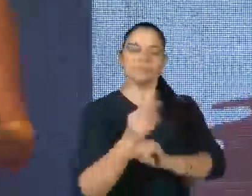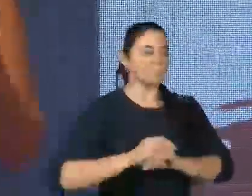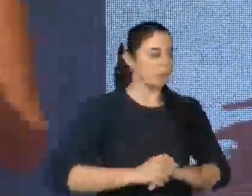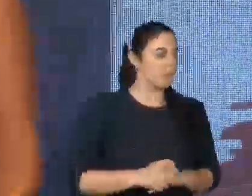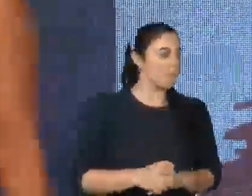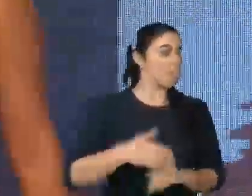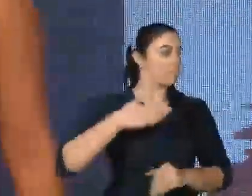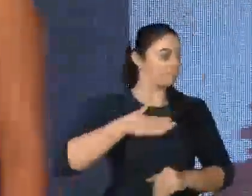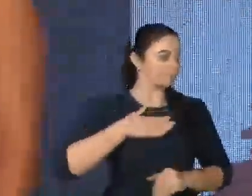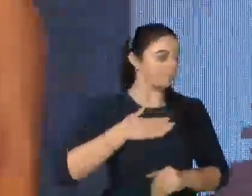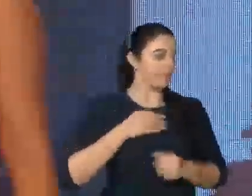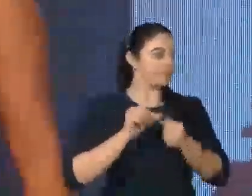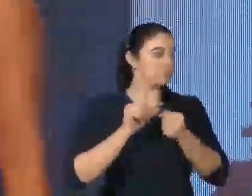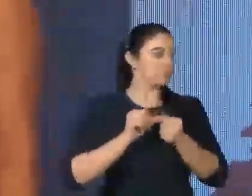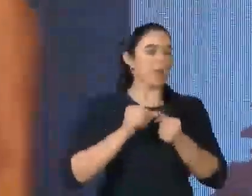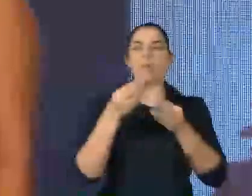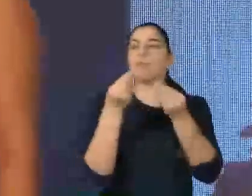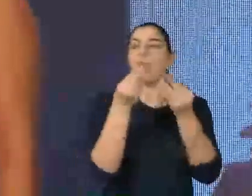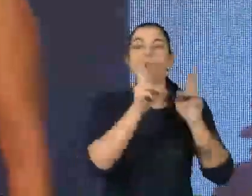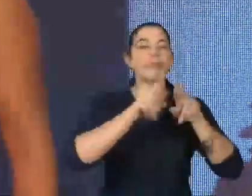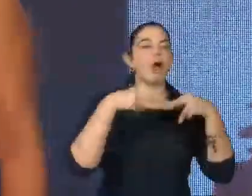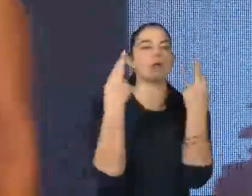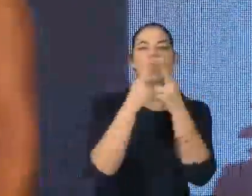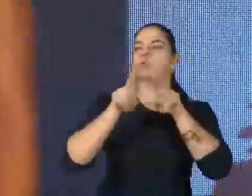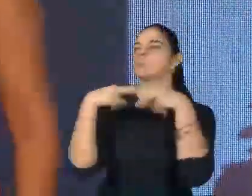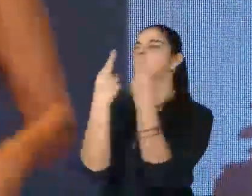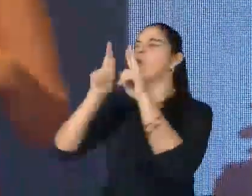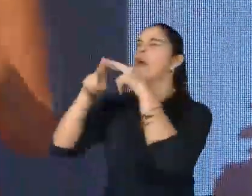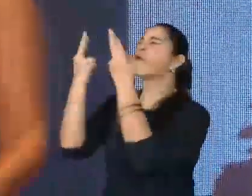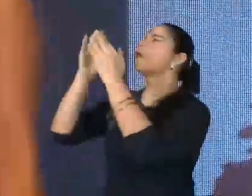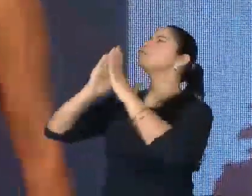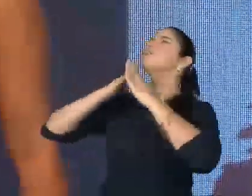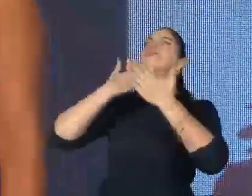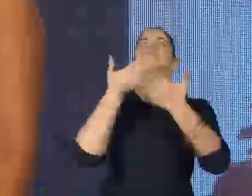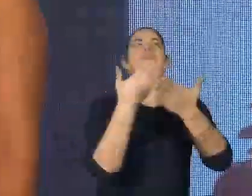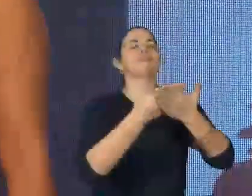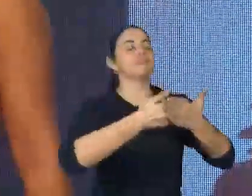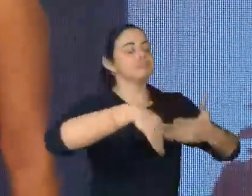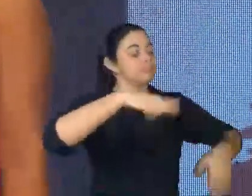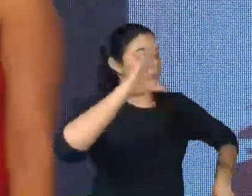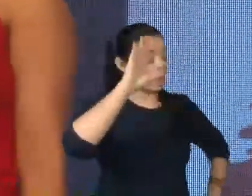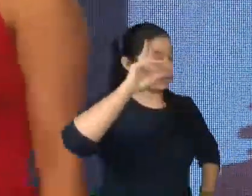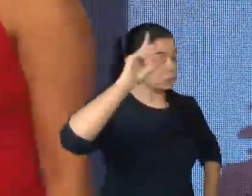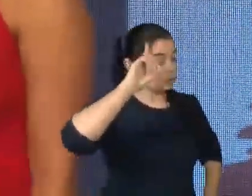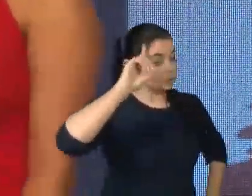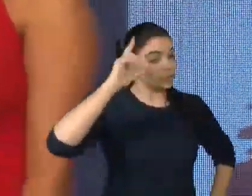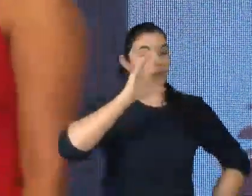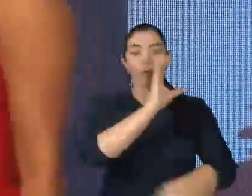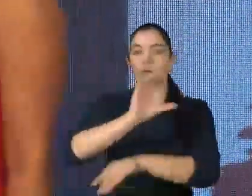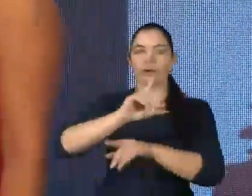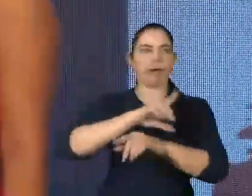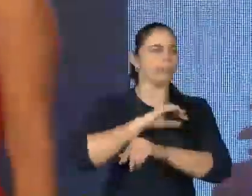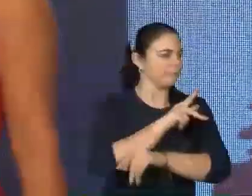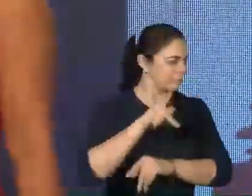Nós fizemos incontáveis reuniões com as escolas. Todo dia era uma reunião diferente, com o coordenador, com o